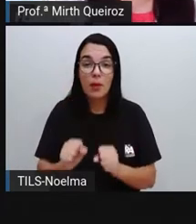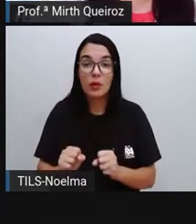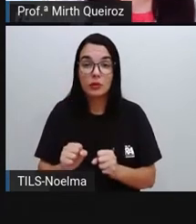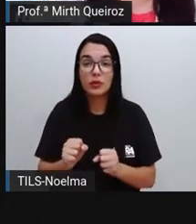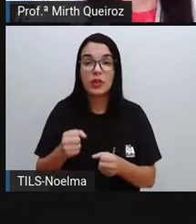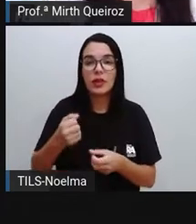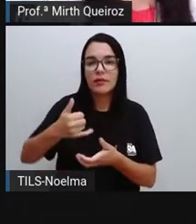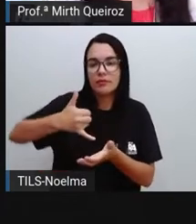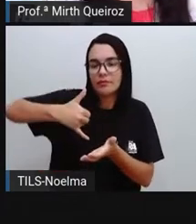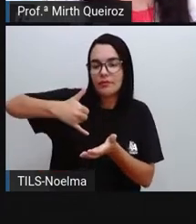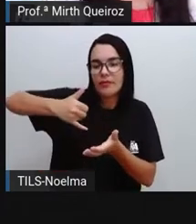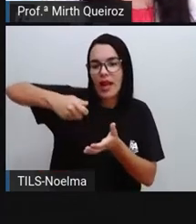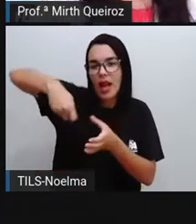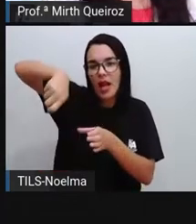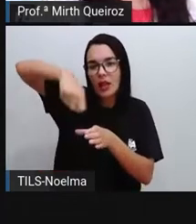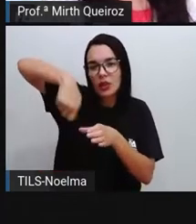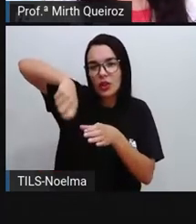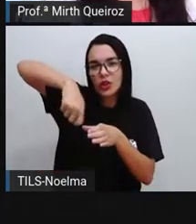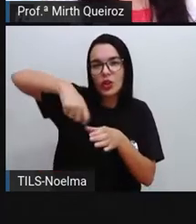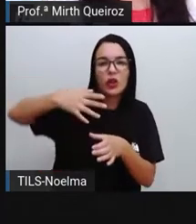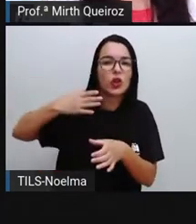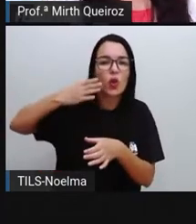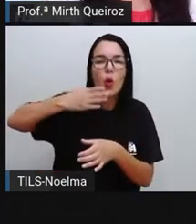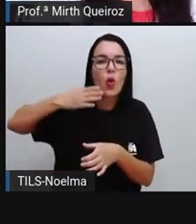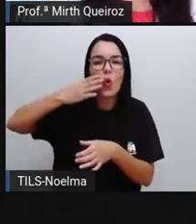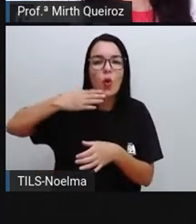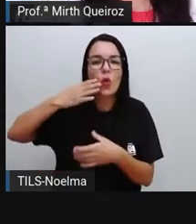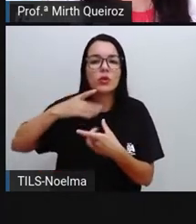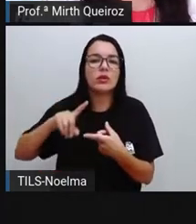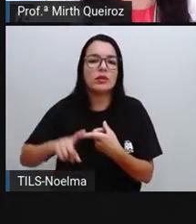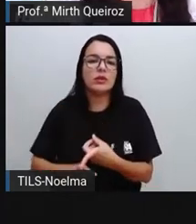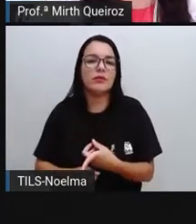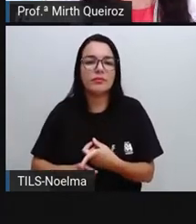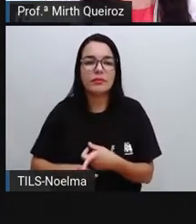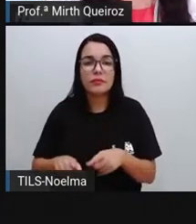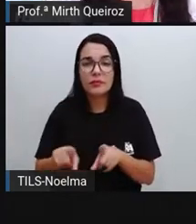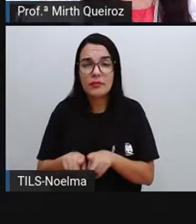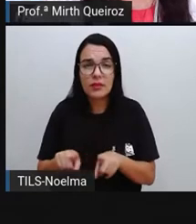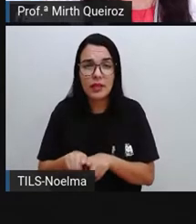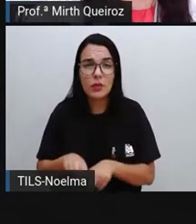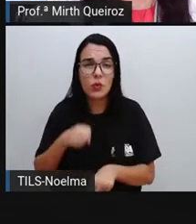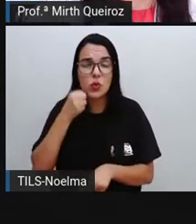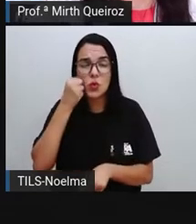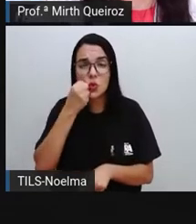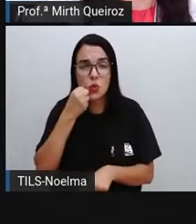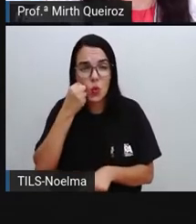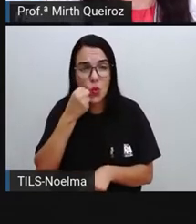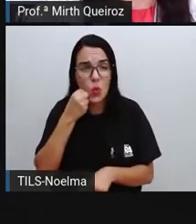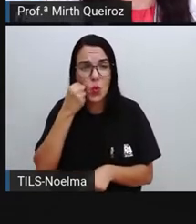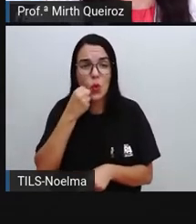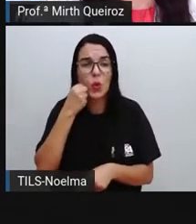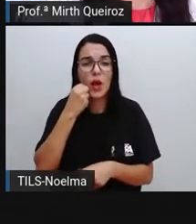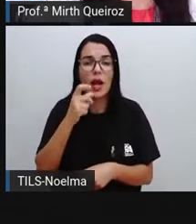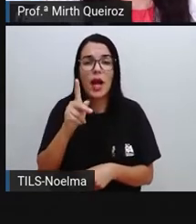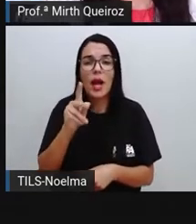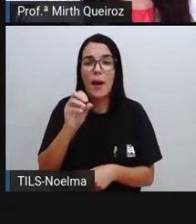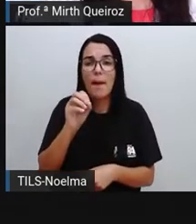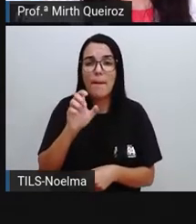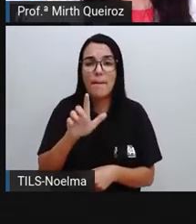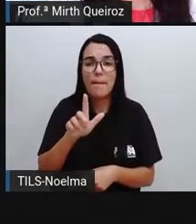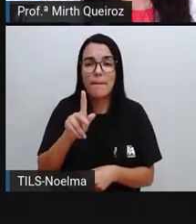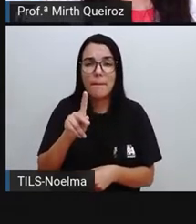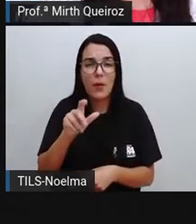caldas e que são vendidas como enlatados, né? A gente tem também alguns